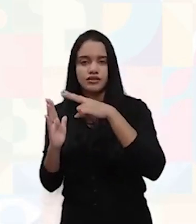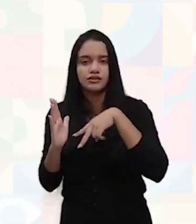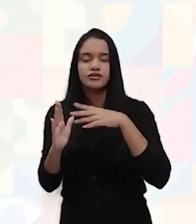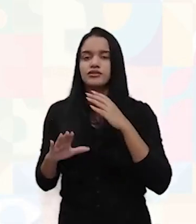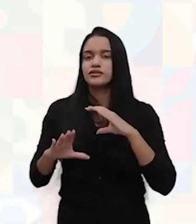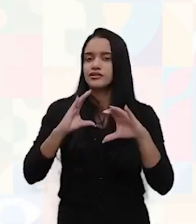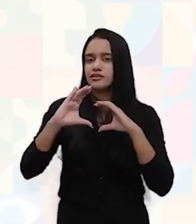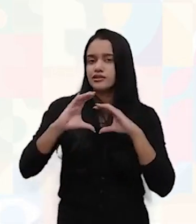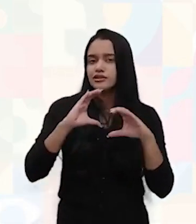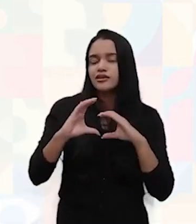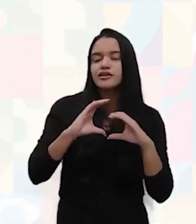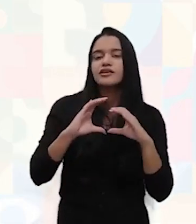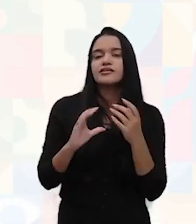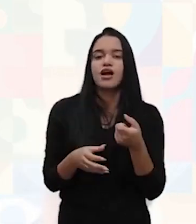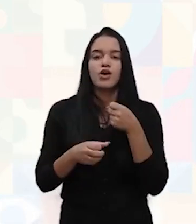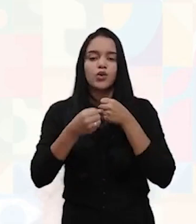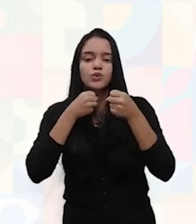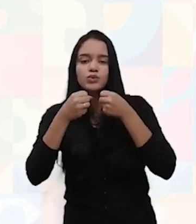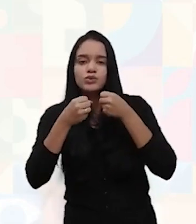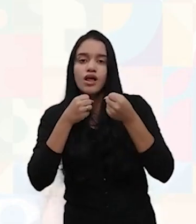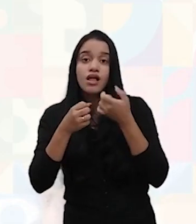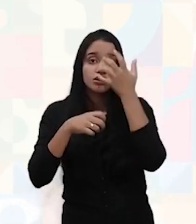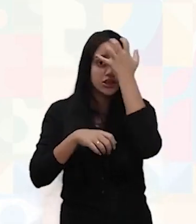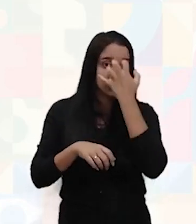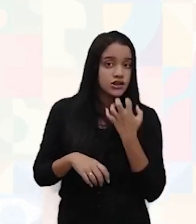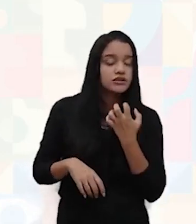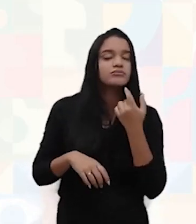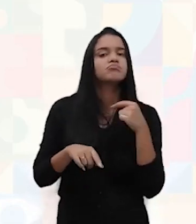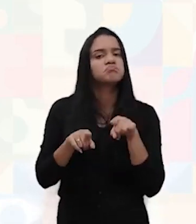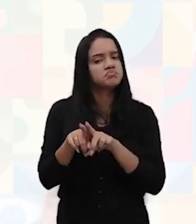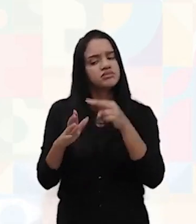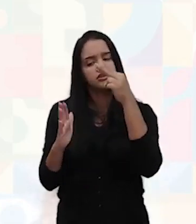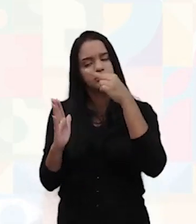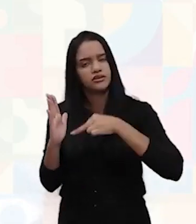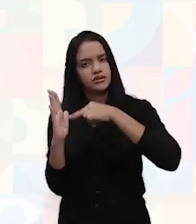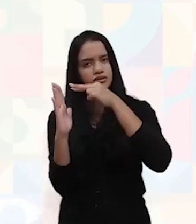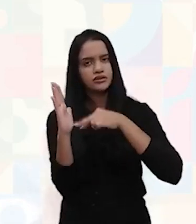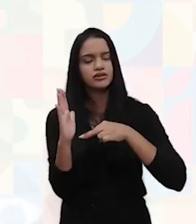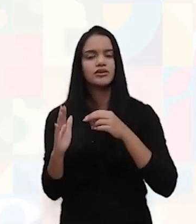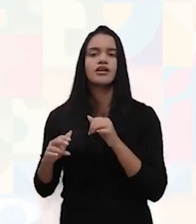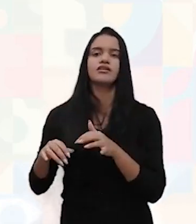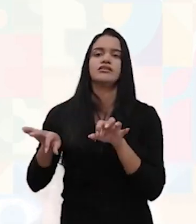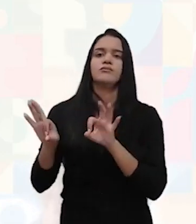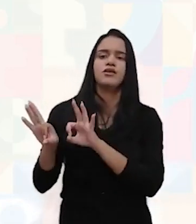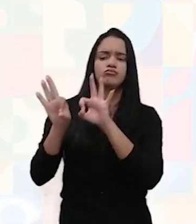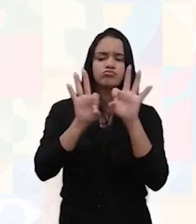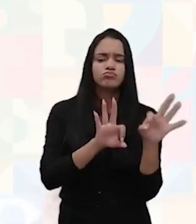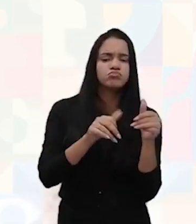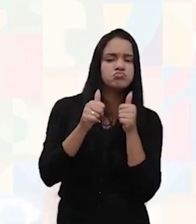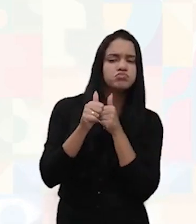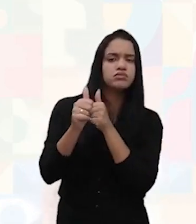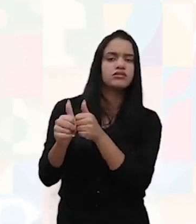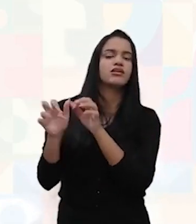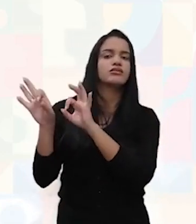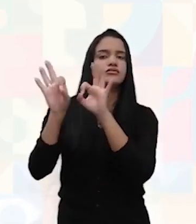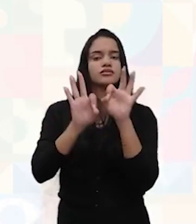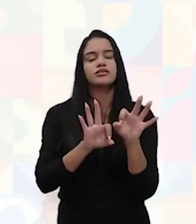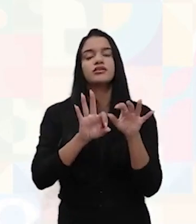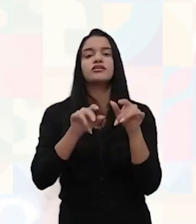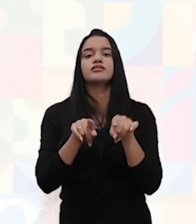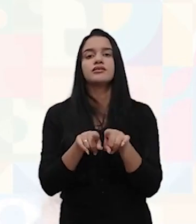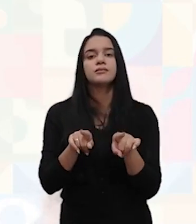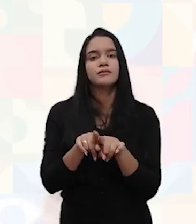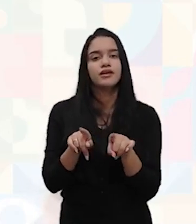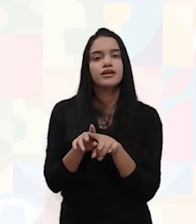comunicação, jornais mais sérios, que você pega aí para leitura, acompanhamento dessas informações, cadernos de